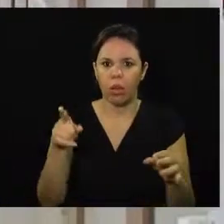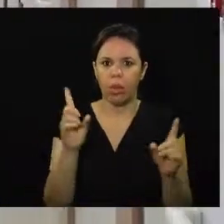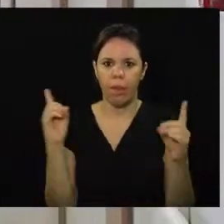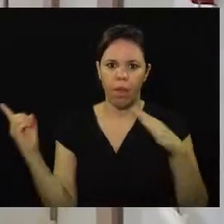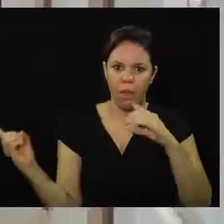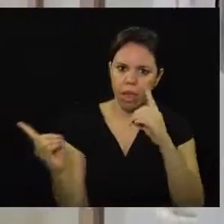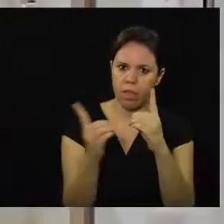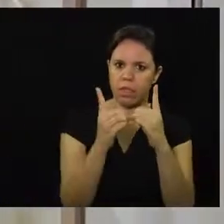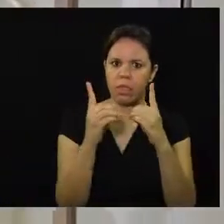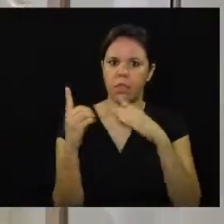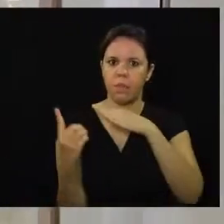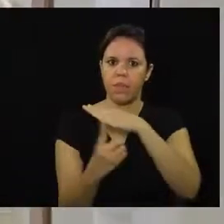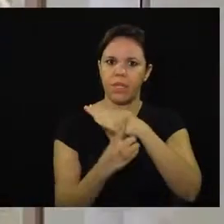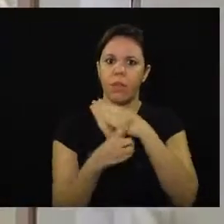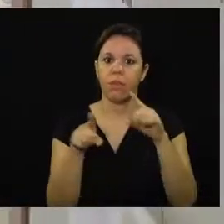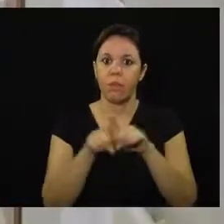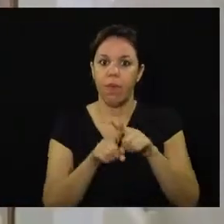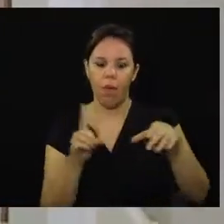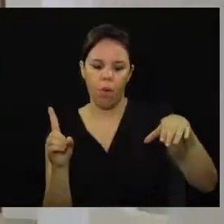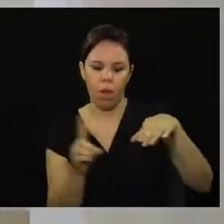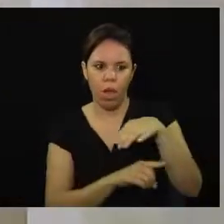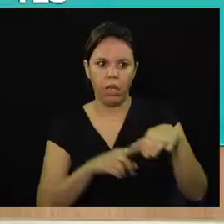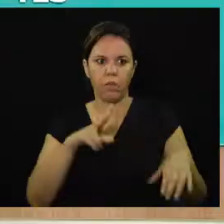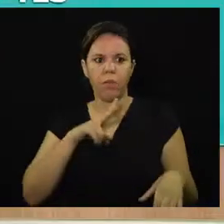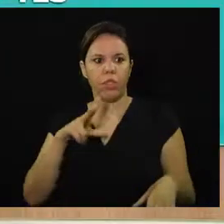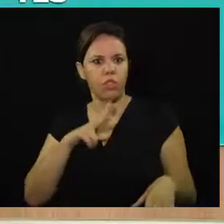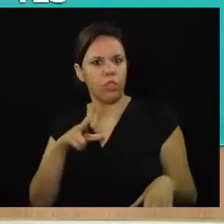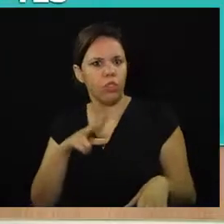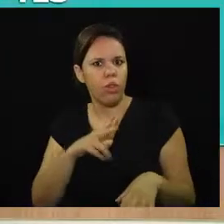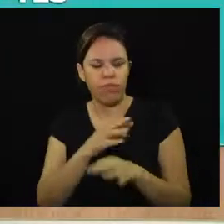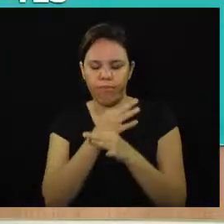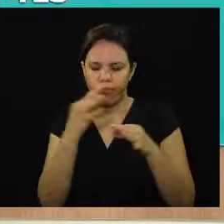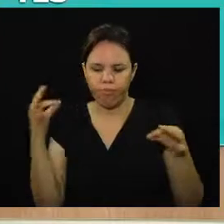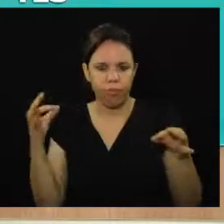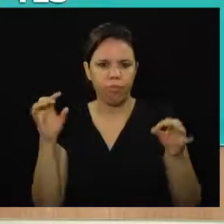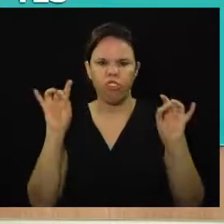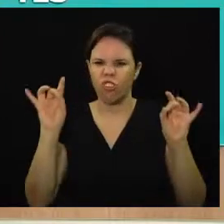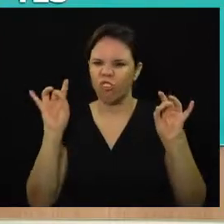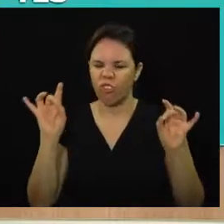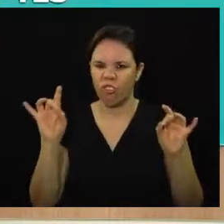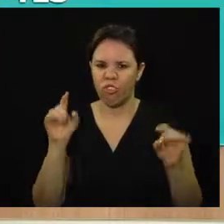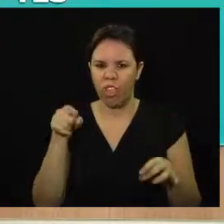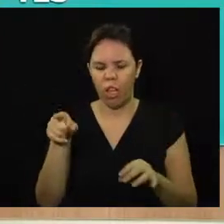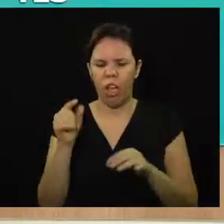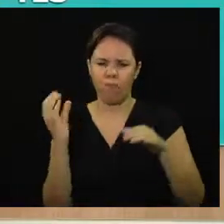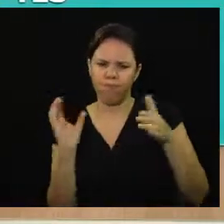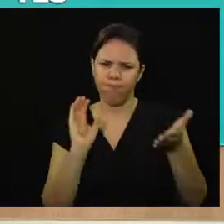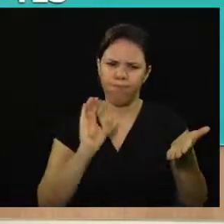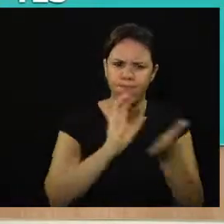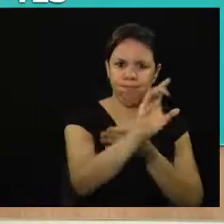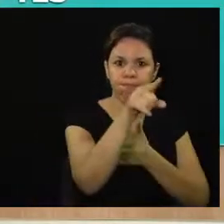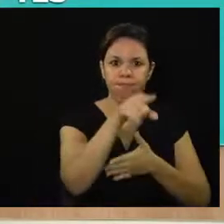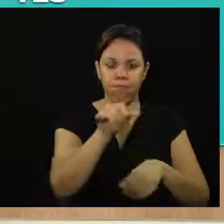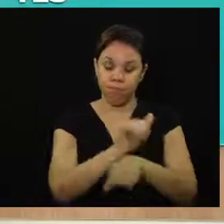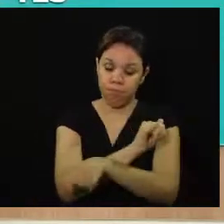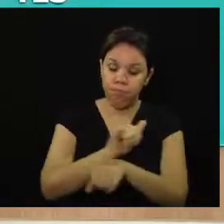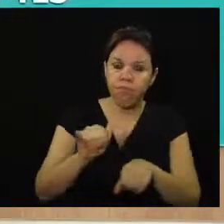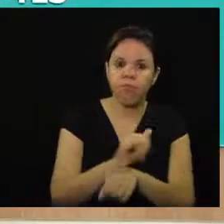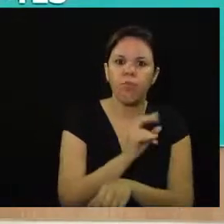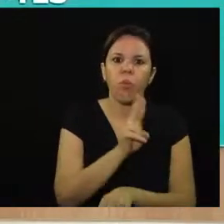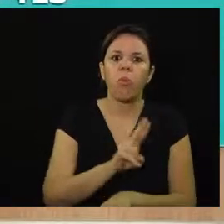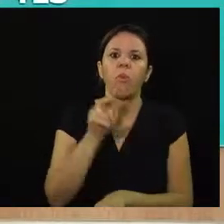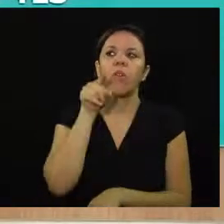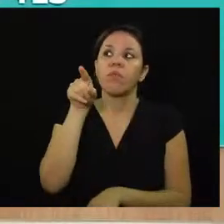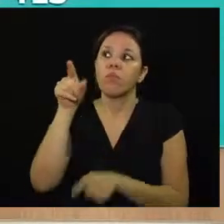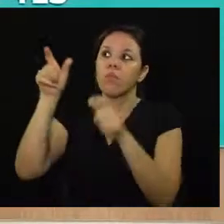andar destinado a um cliente particular é um andar prêmio a gente investiu estrategicamente neste andar porque a gente